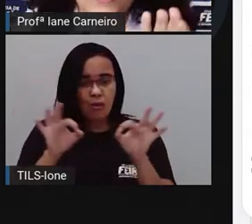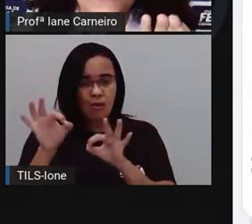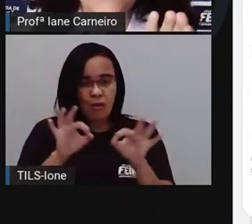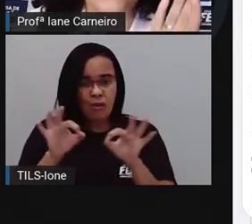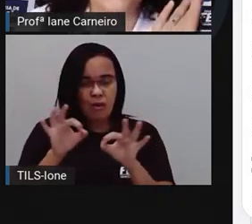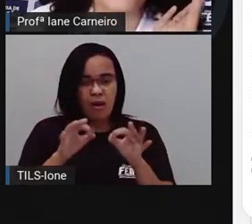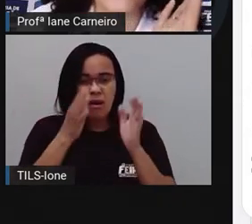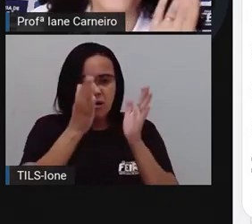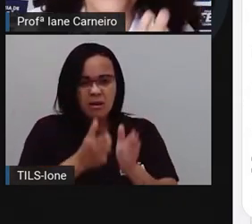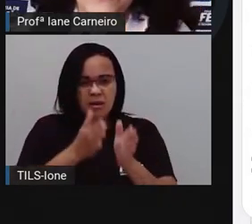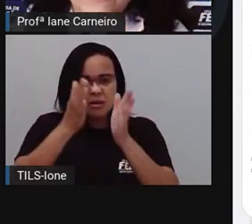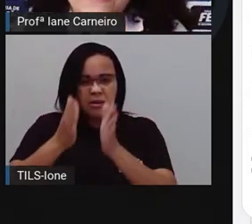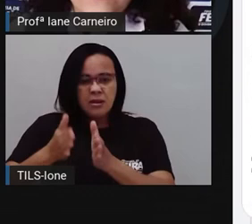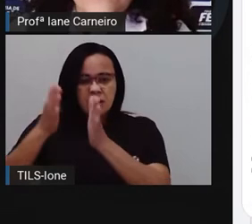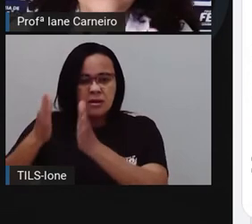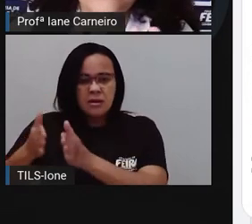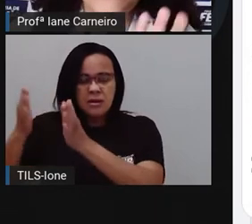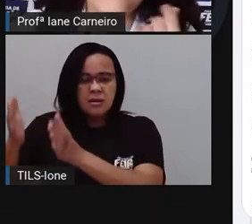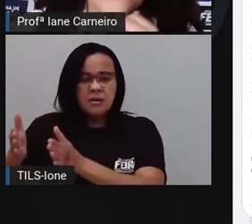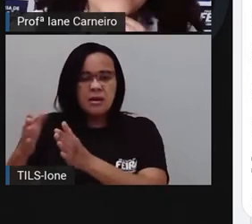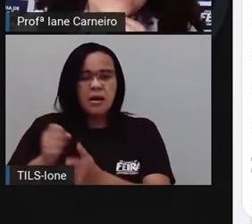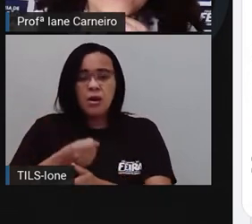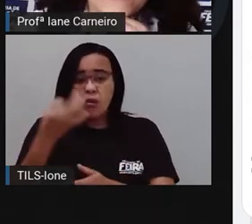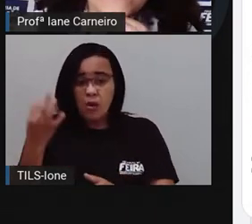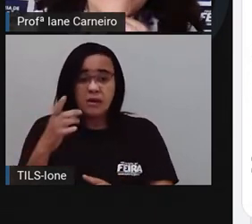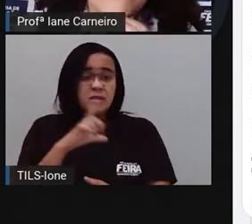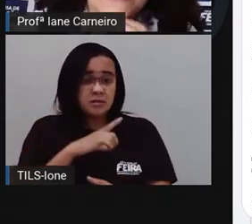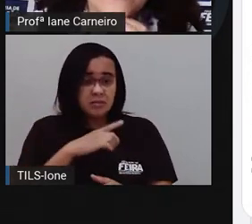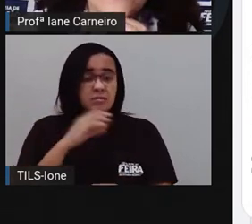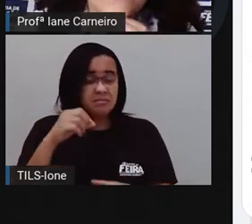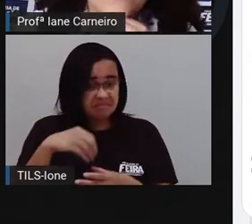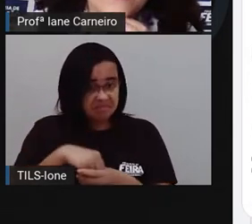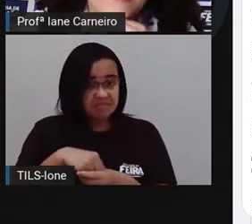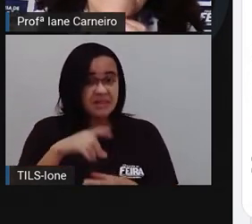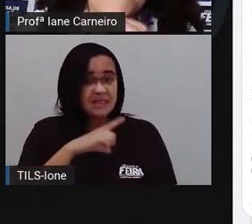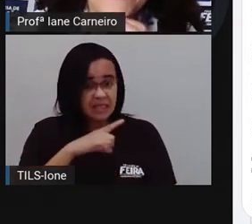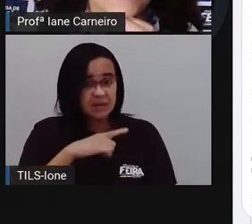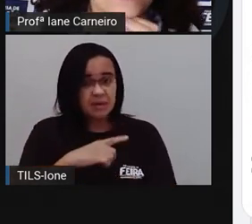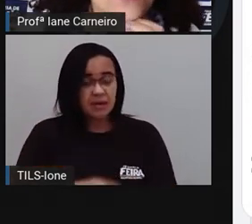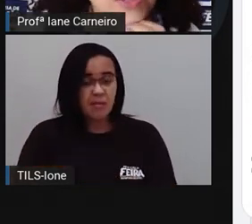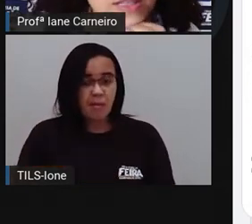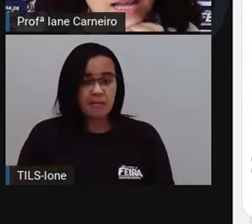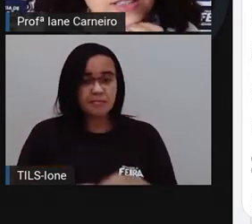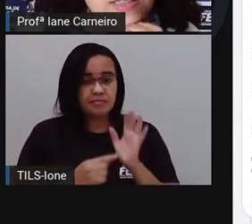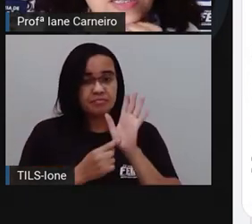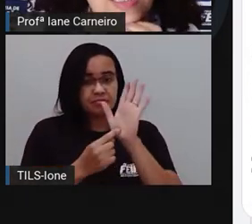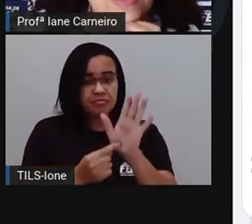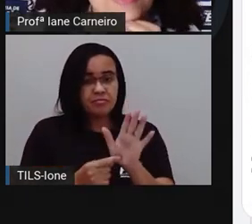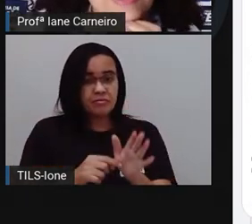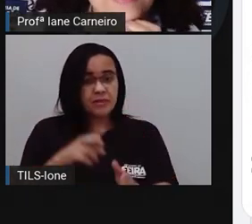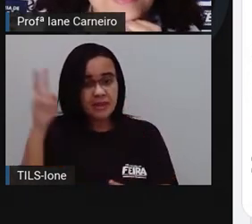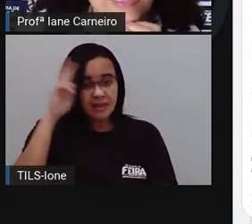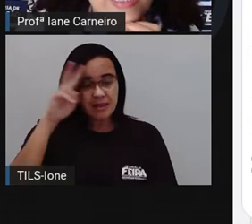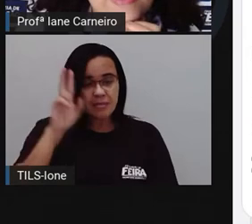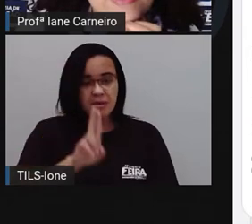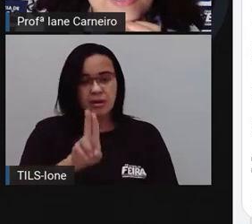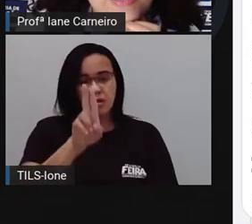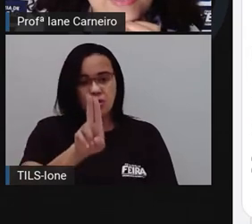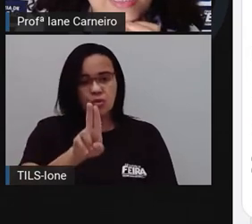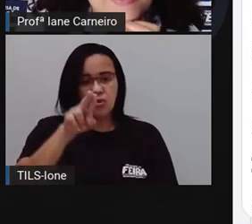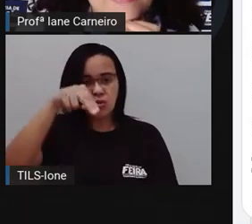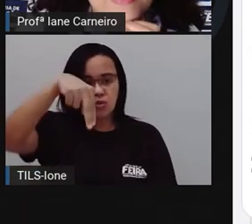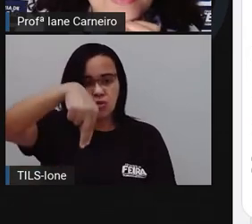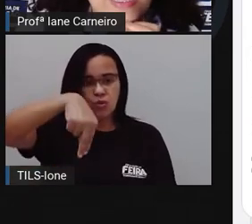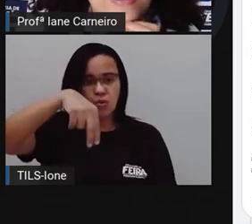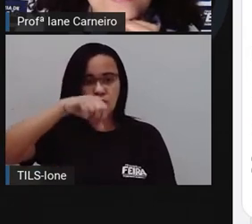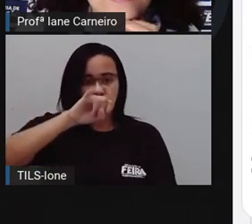ordens e têm valores. Então, esse dois aqui, ele vale, ó. Ele representa as unidades. E esse dez, ele